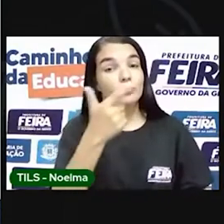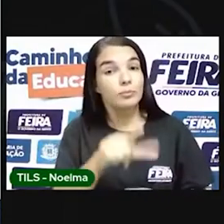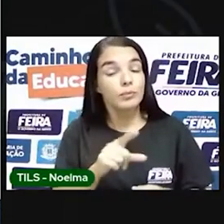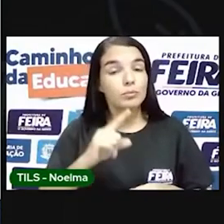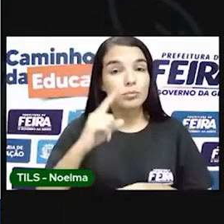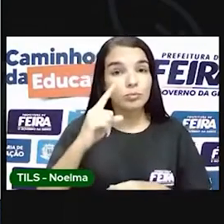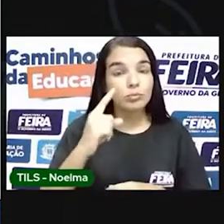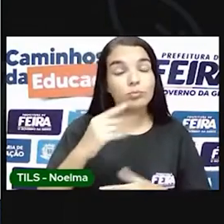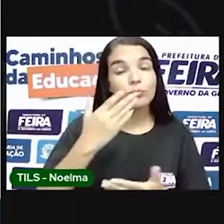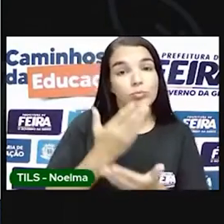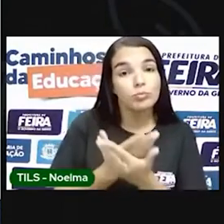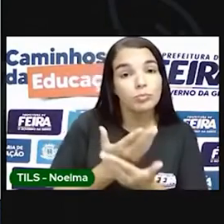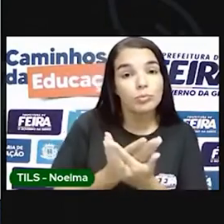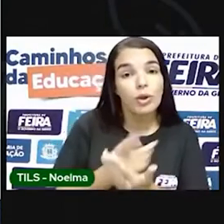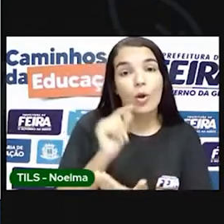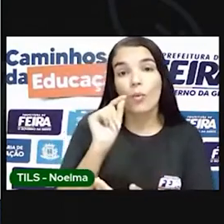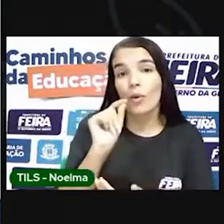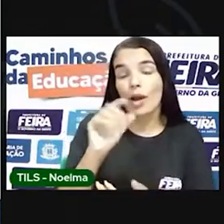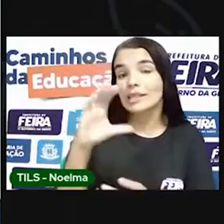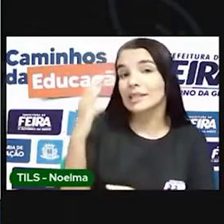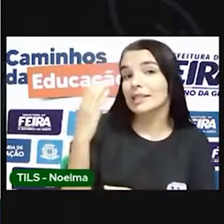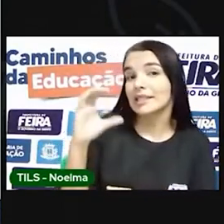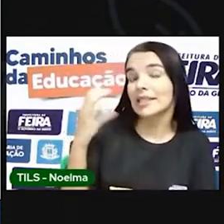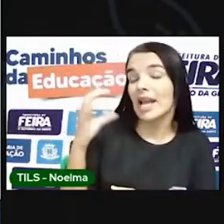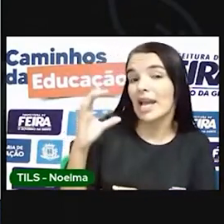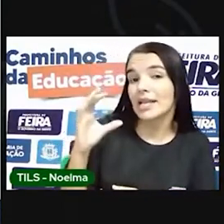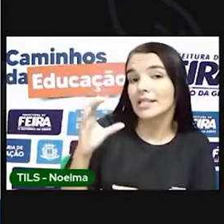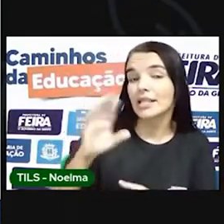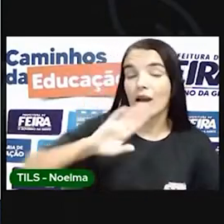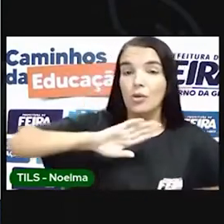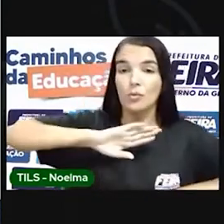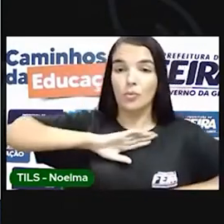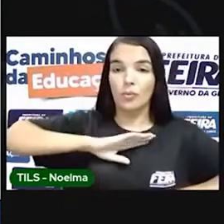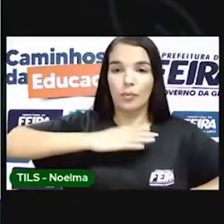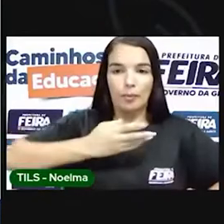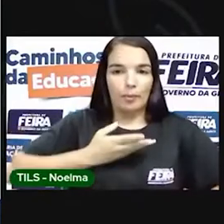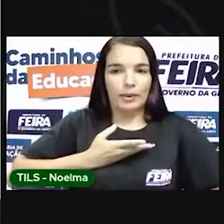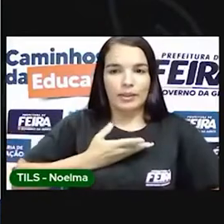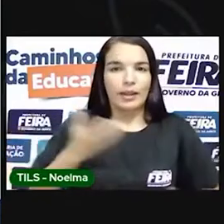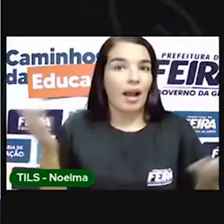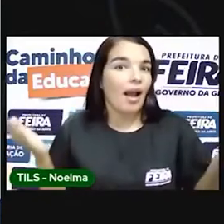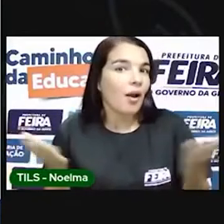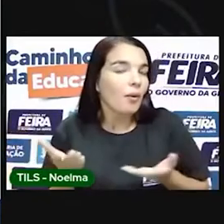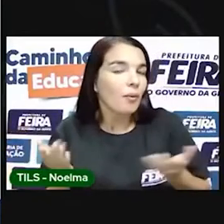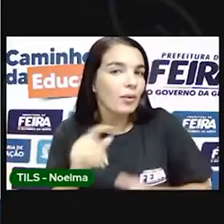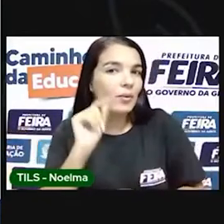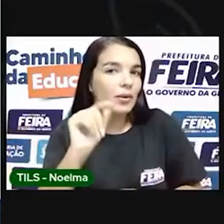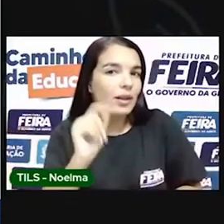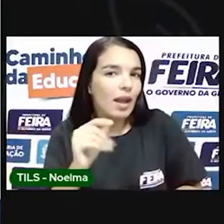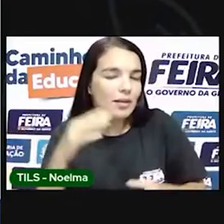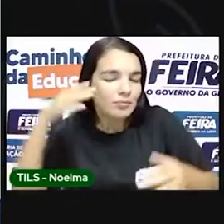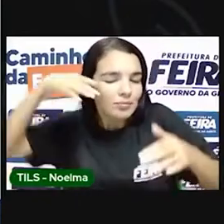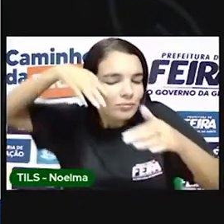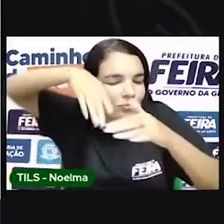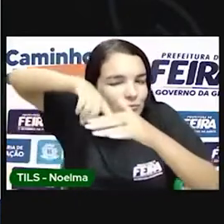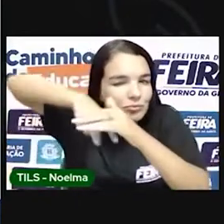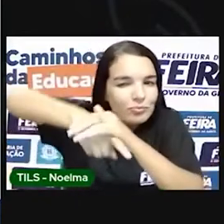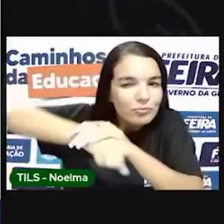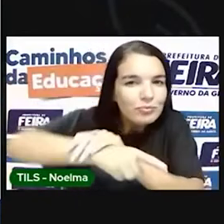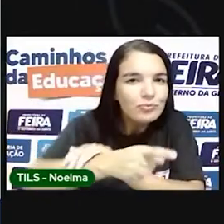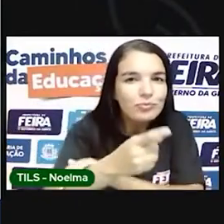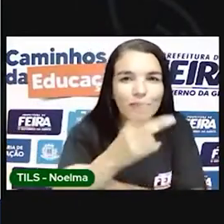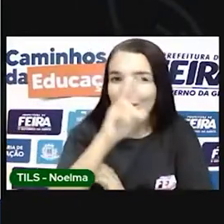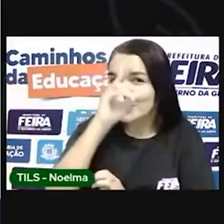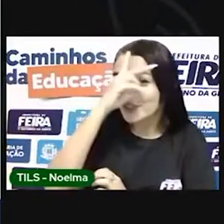de, dessa vez, de ciências humanas. Iremos embarcar na história do Brasil Colônia. Se